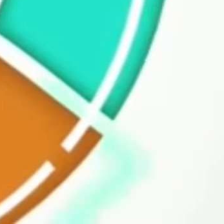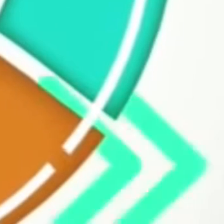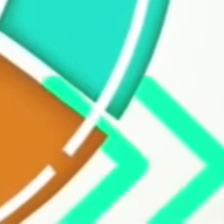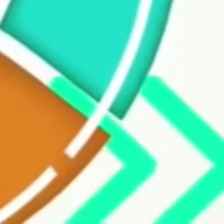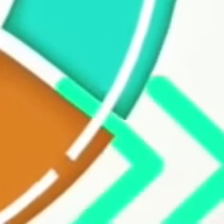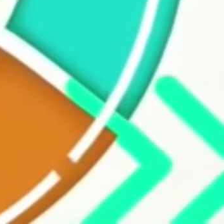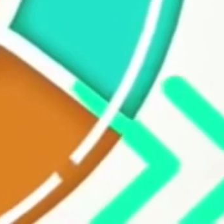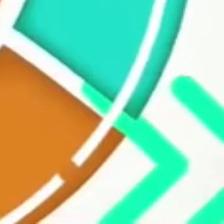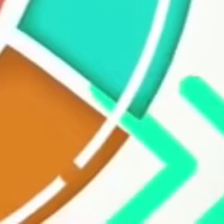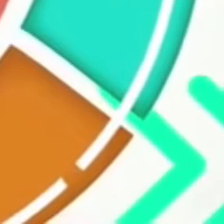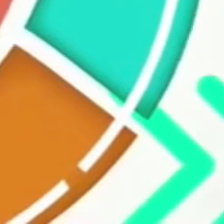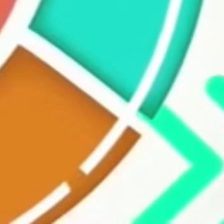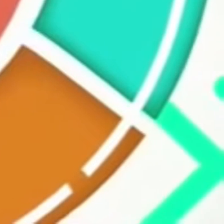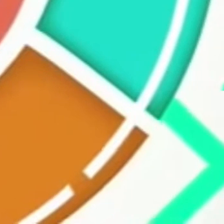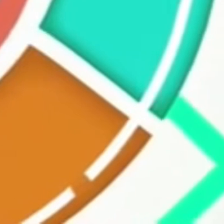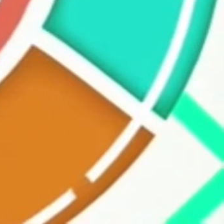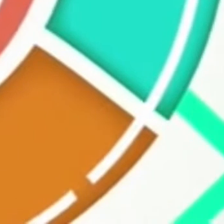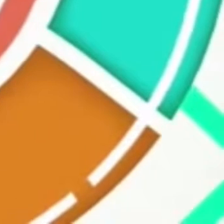Freipaulo é